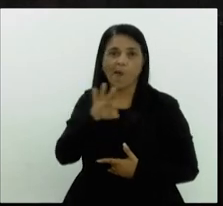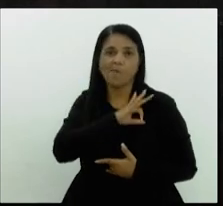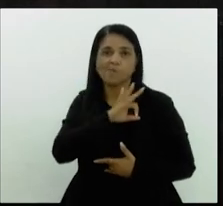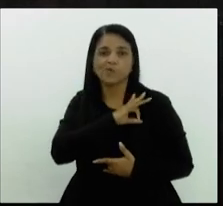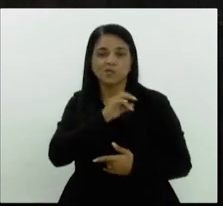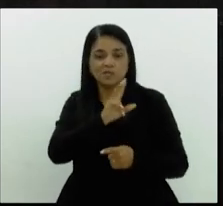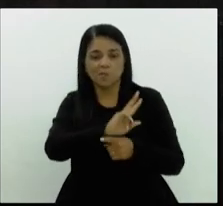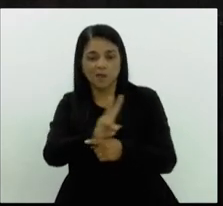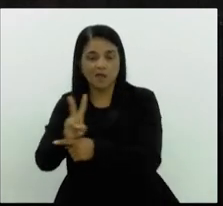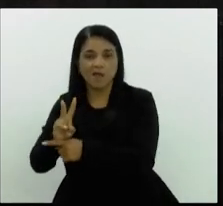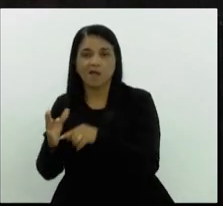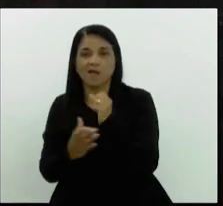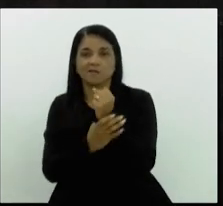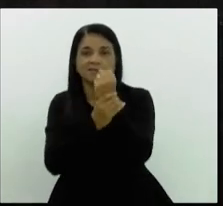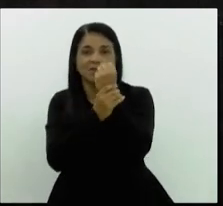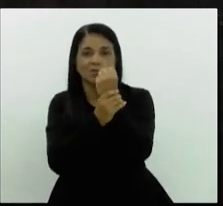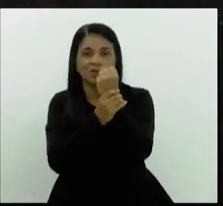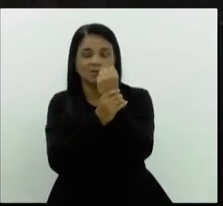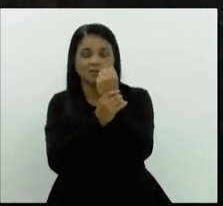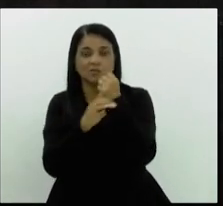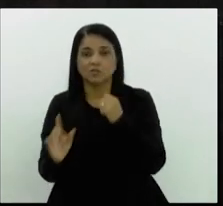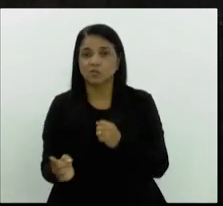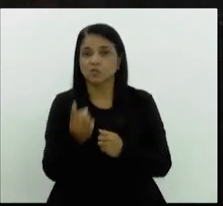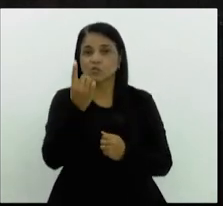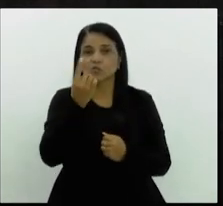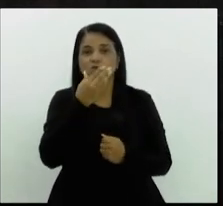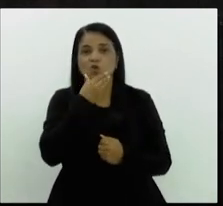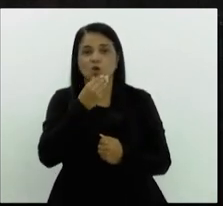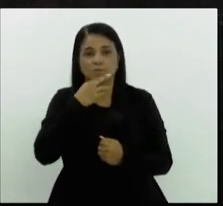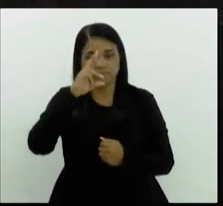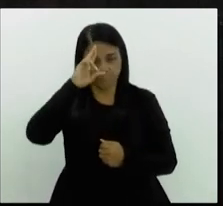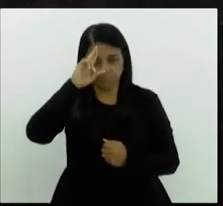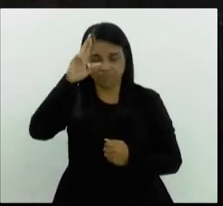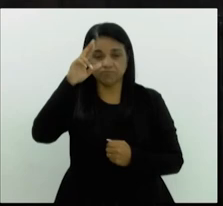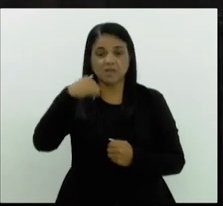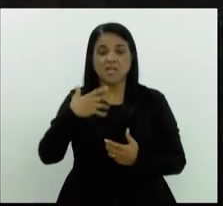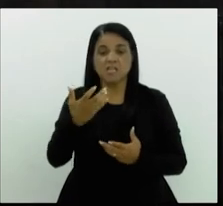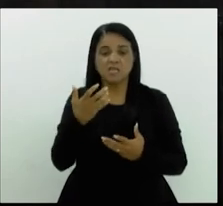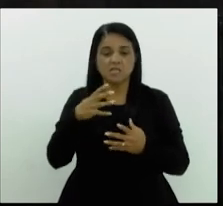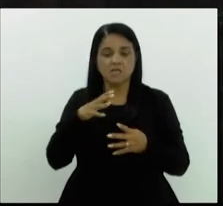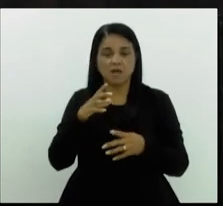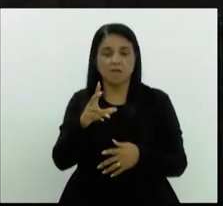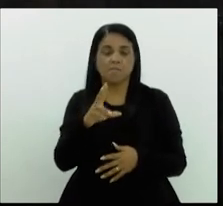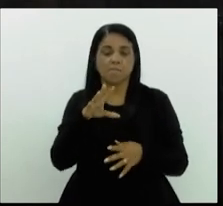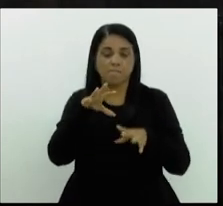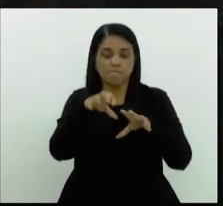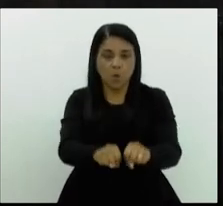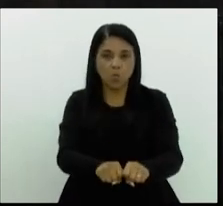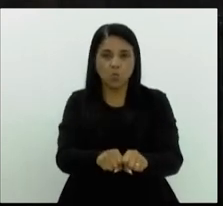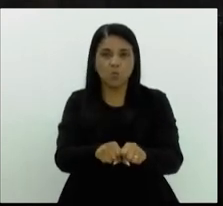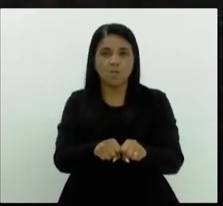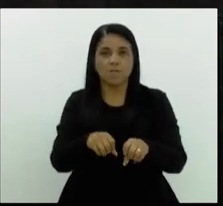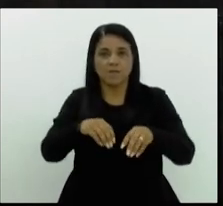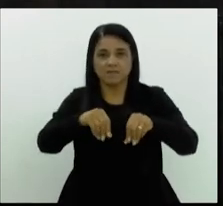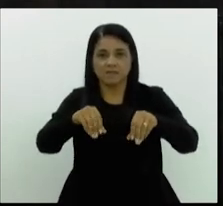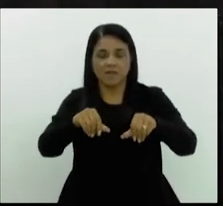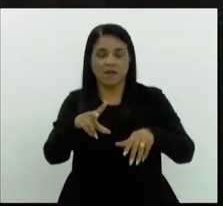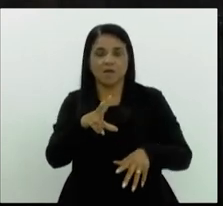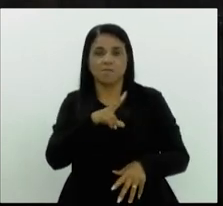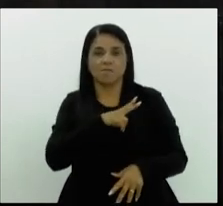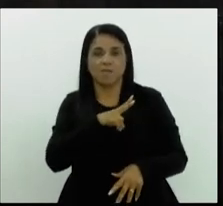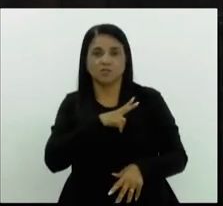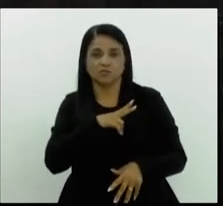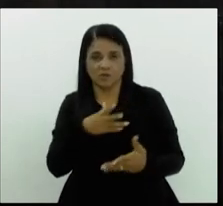segurança de um proprietário particular que queria se apropriar de uma terra pública que é